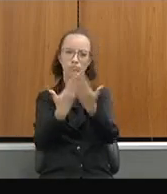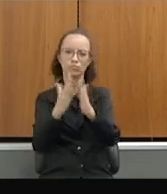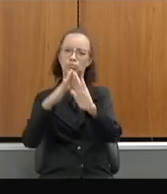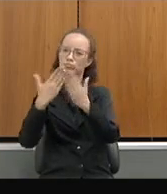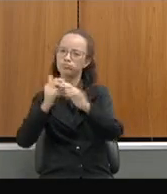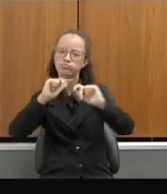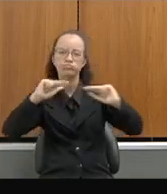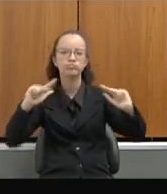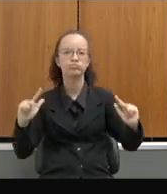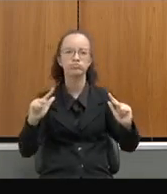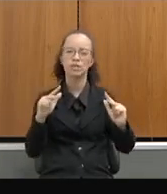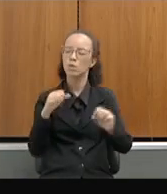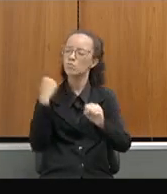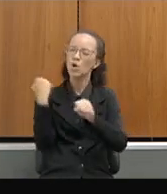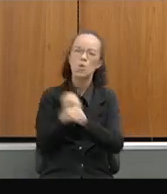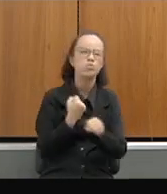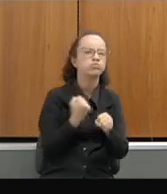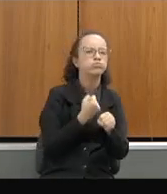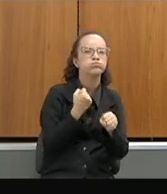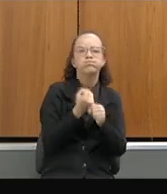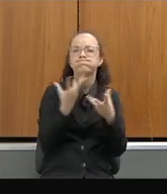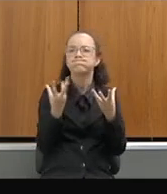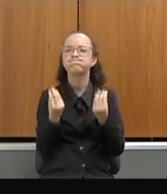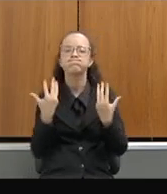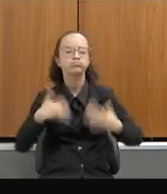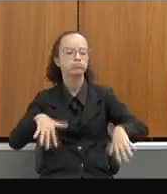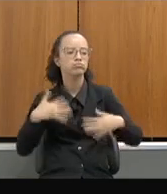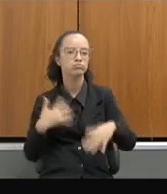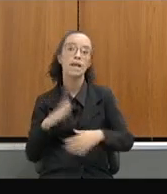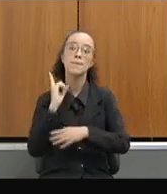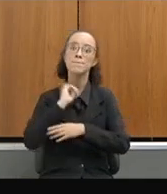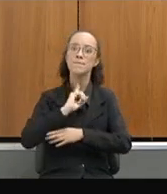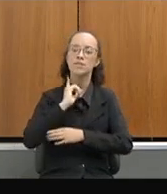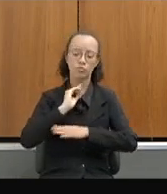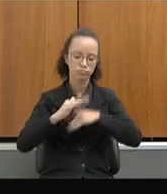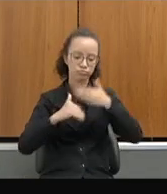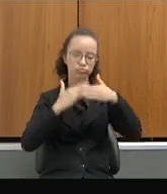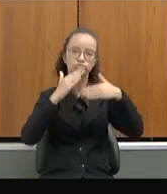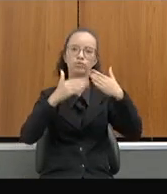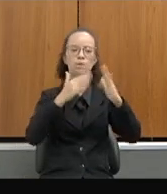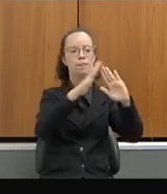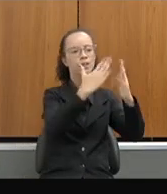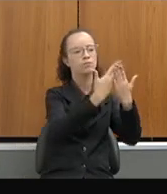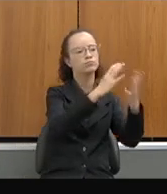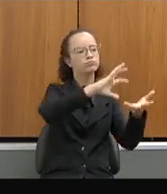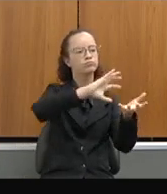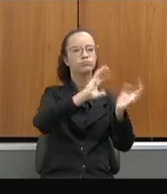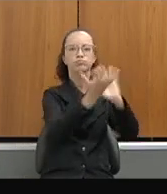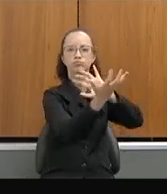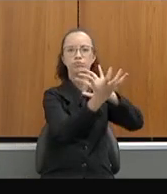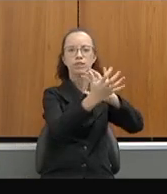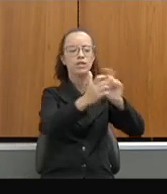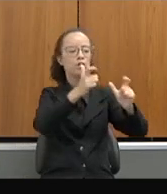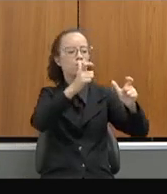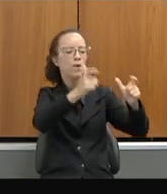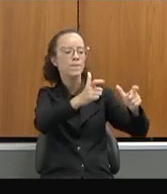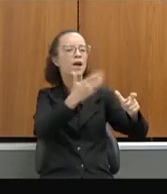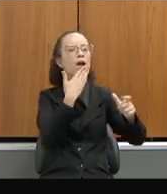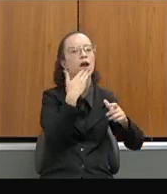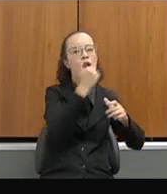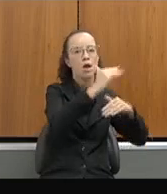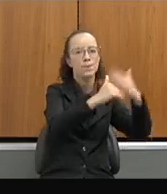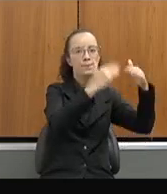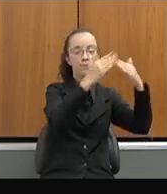mãos à obra, tornando Minas um canteiro de obras para reforma de escola e adequação desses ambientes. De